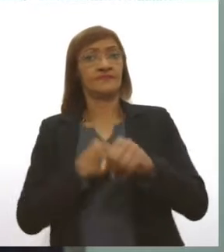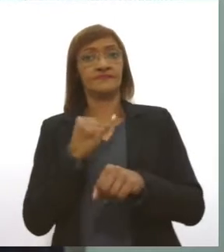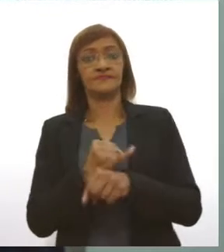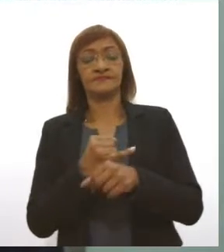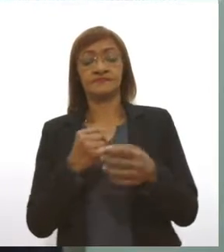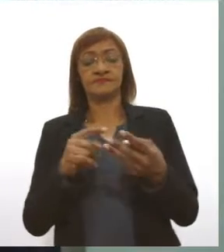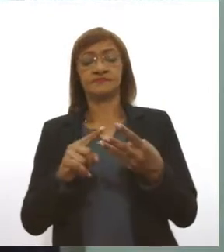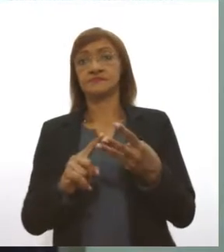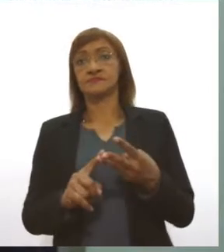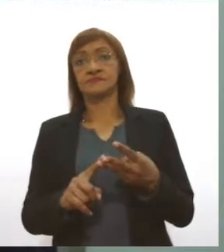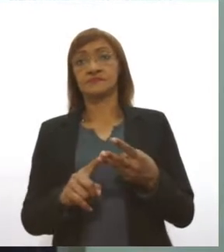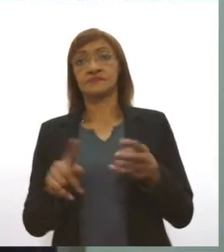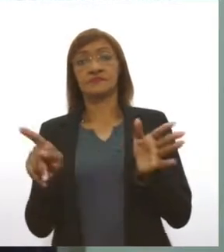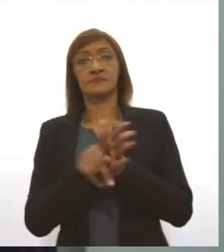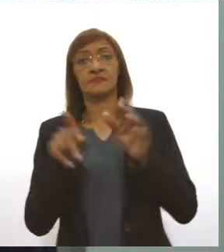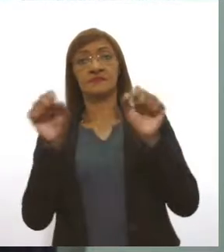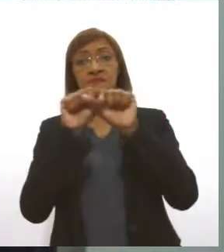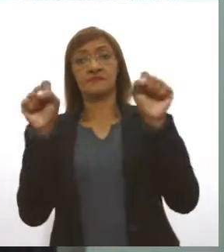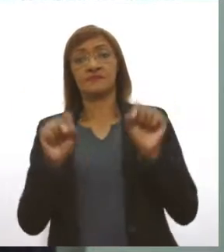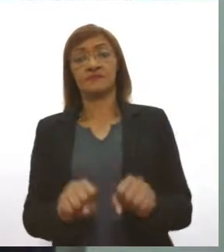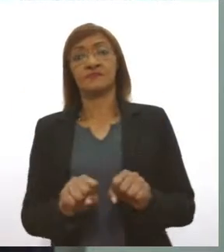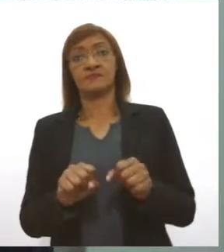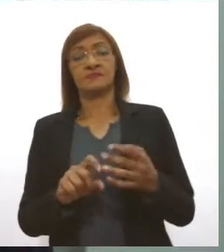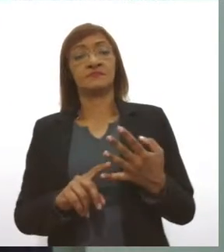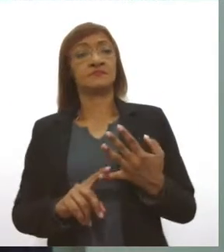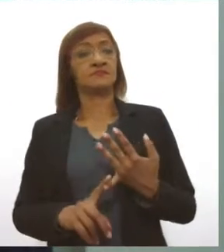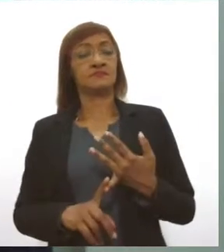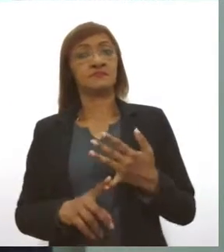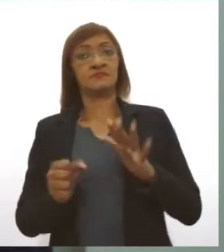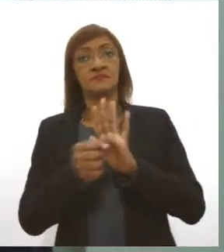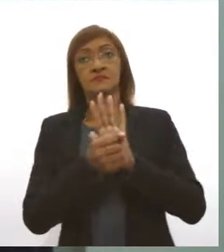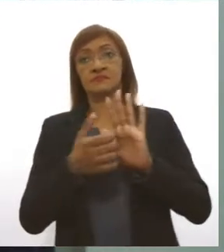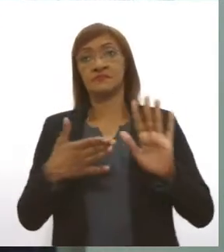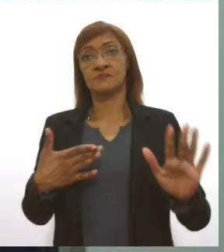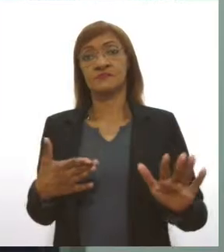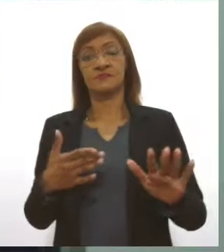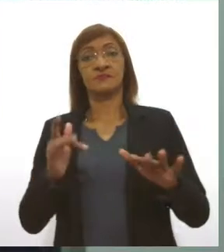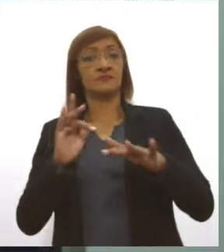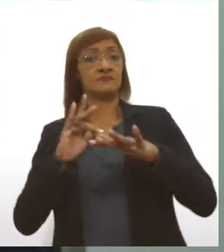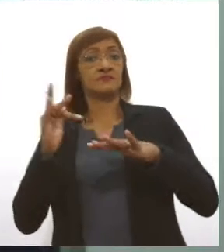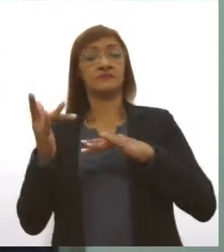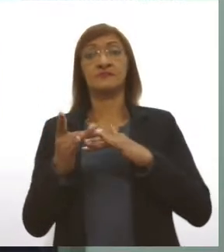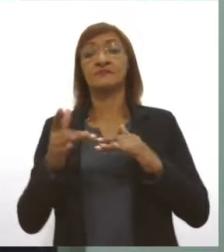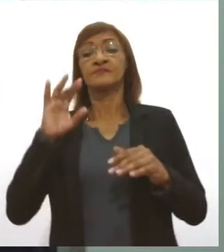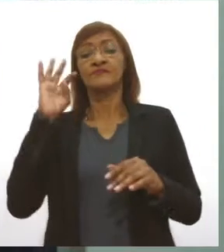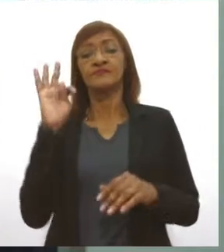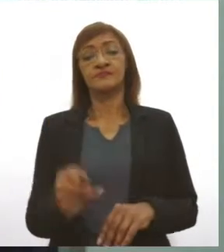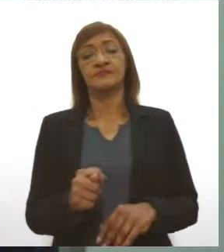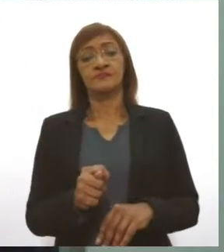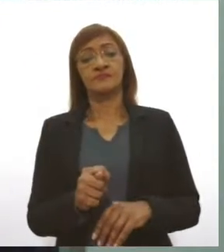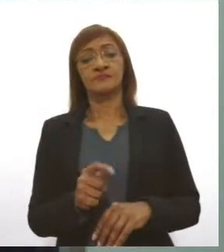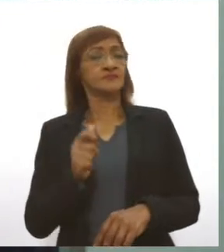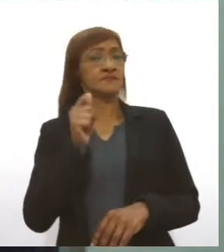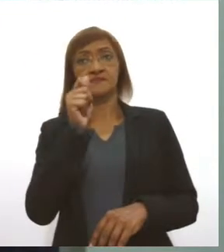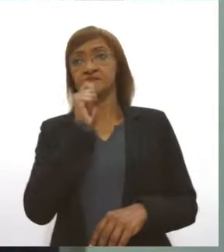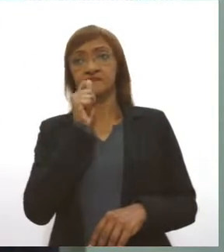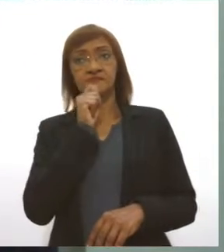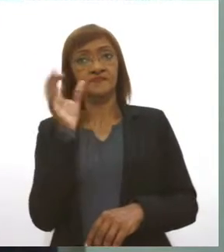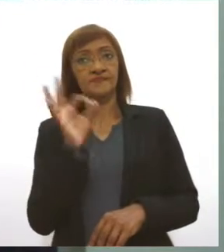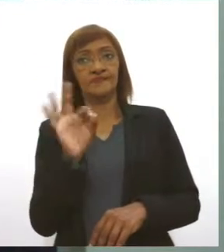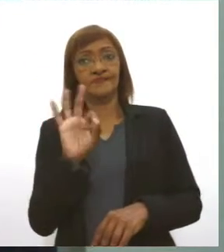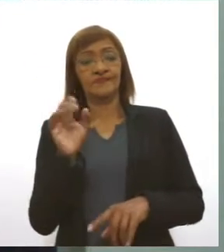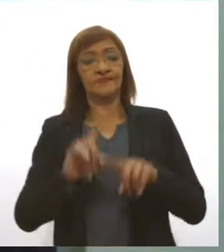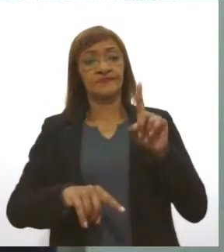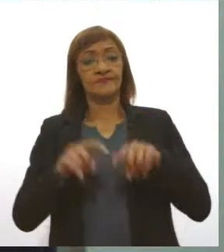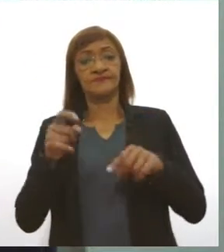compras online, pelas redes sociais, toda compra que o consumidor não tiver acesso ao produto previamente,